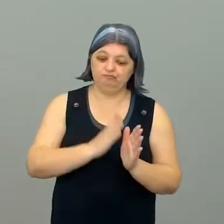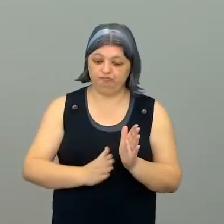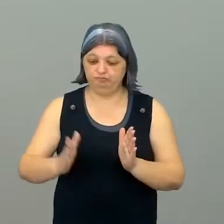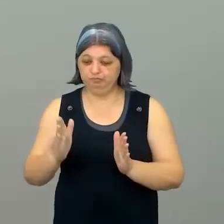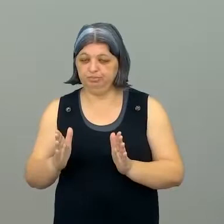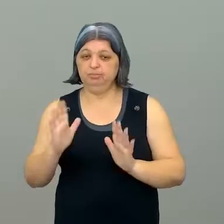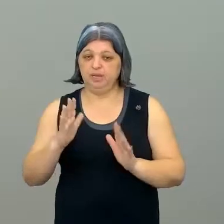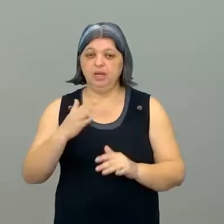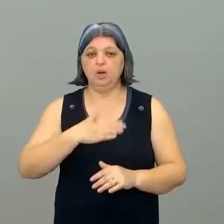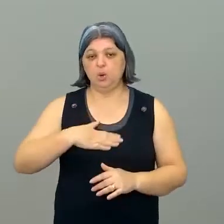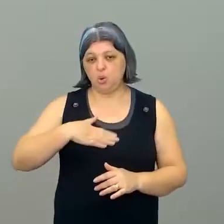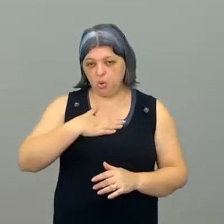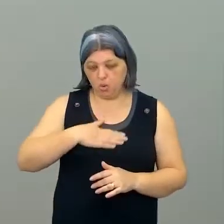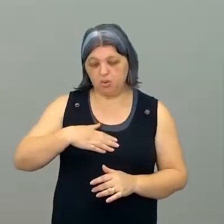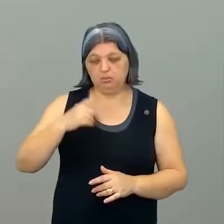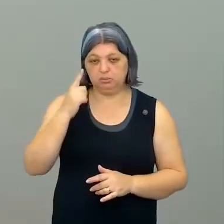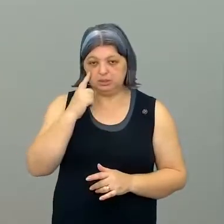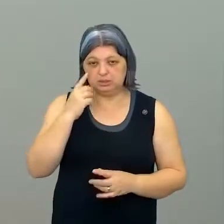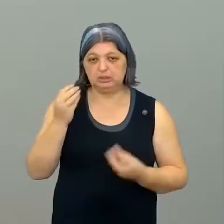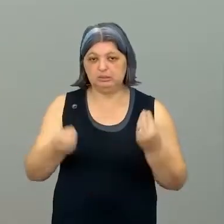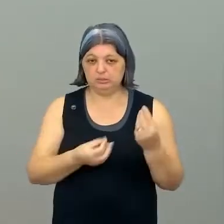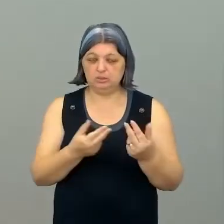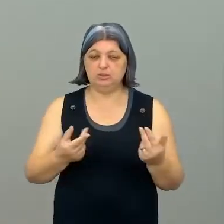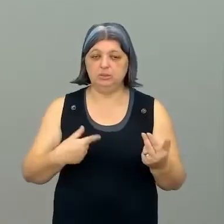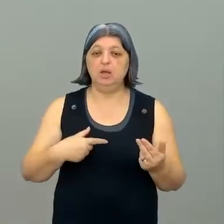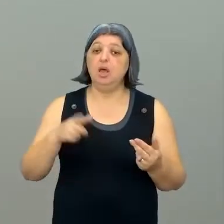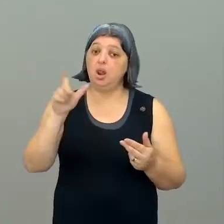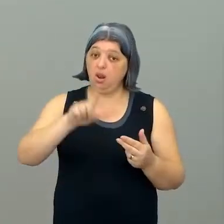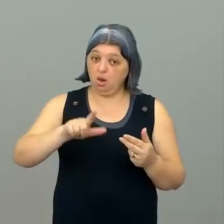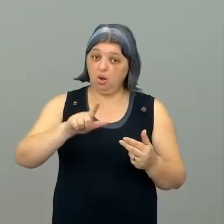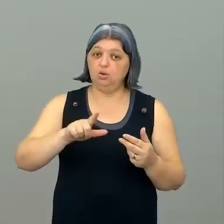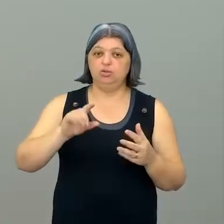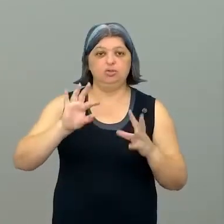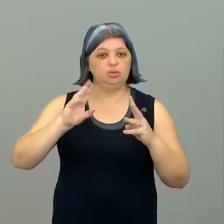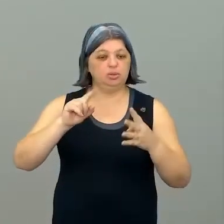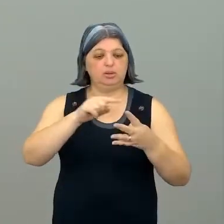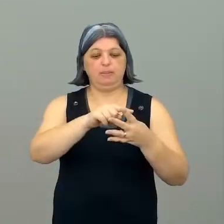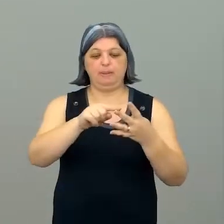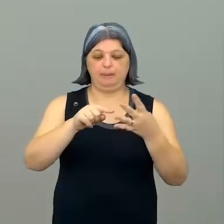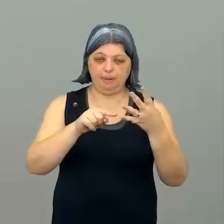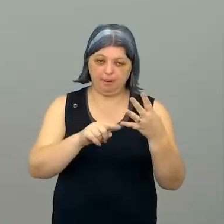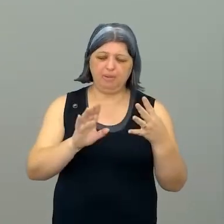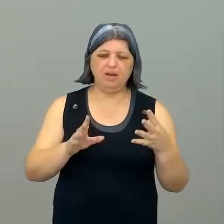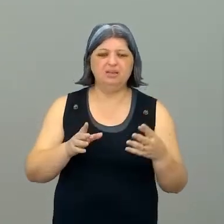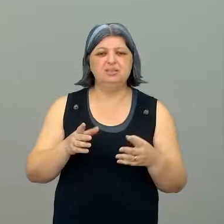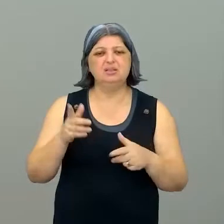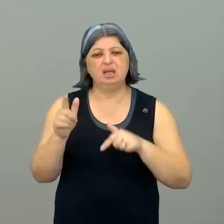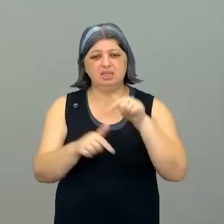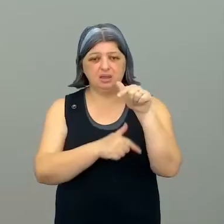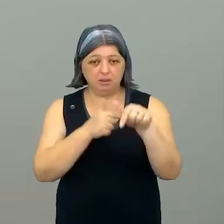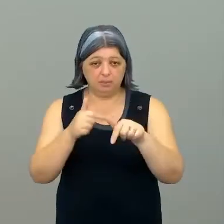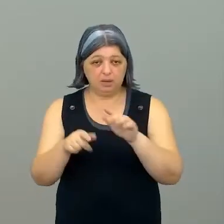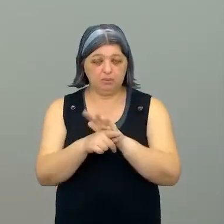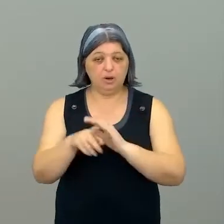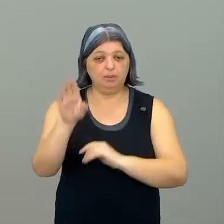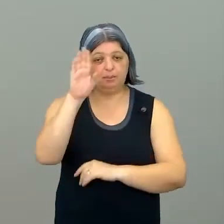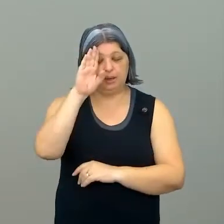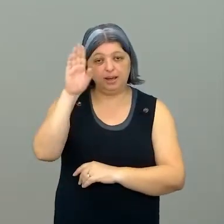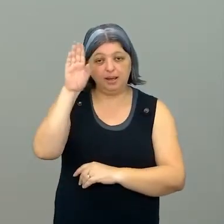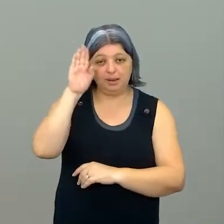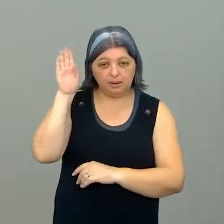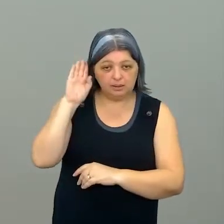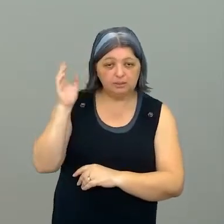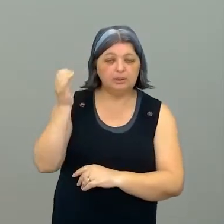gosto de dar esse valor, eu acho que a todas as etapas que a gente está. Mas quantos trabalhos acadêmicos, assim, quantas